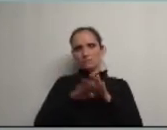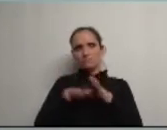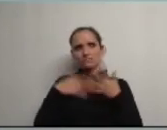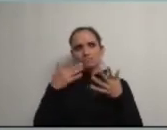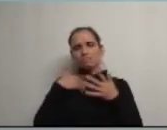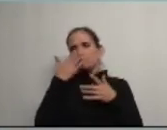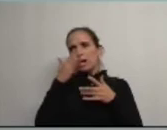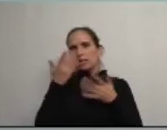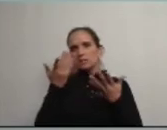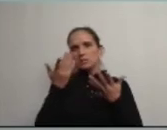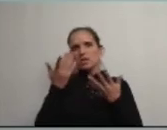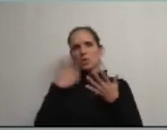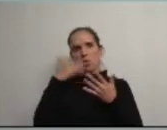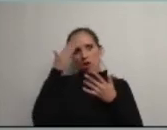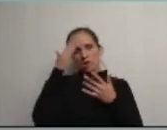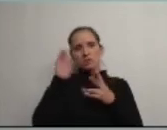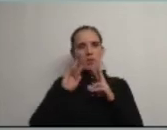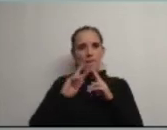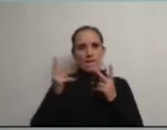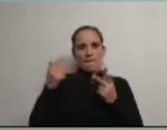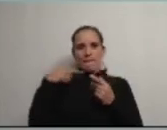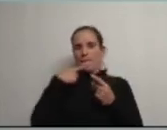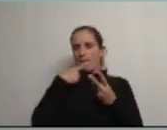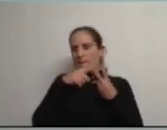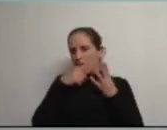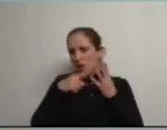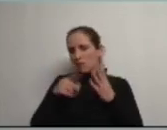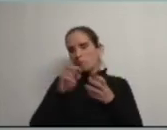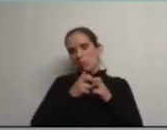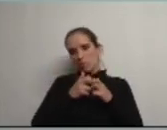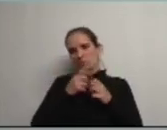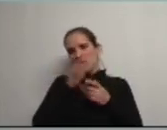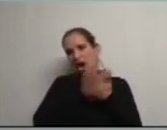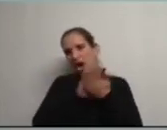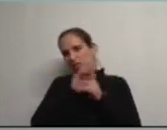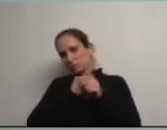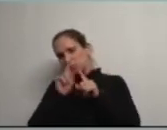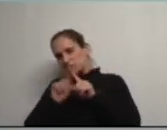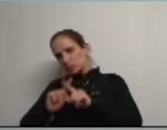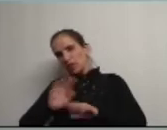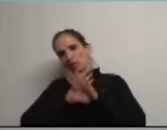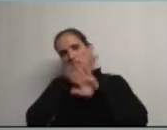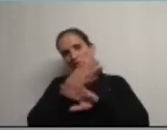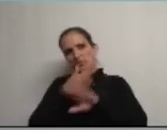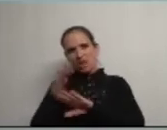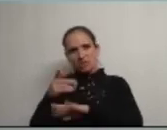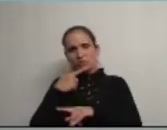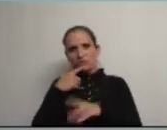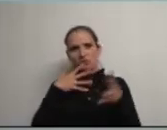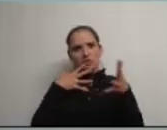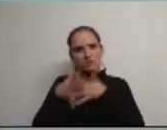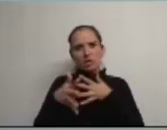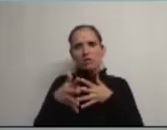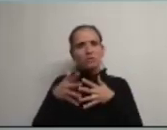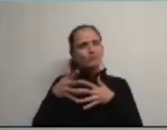parece-me e acho que a Câmara já tem tantos problemas tantas áreas e tão transversais que não deve correr